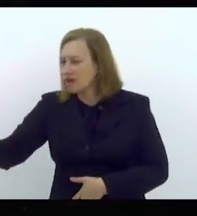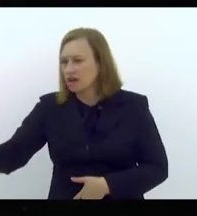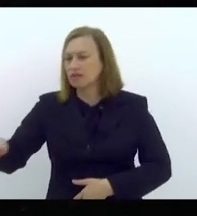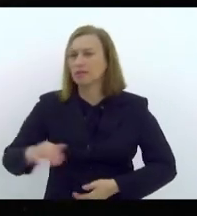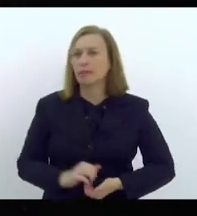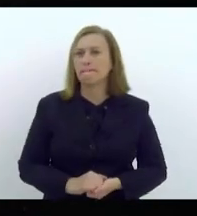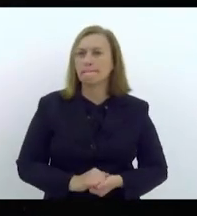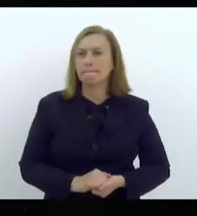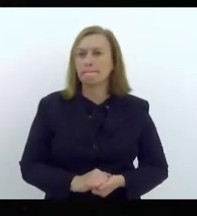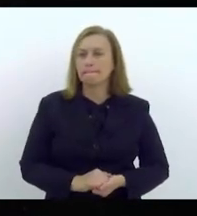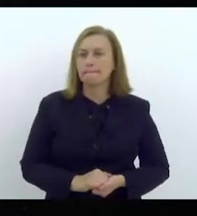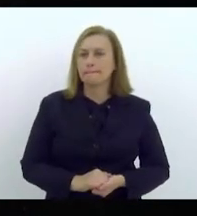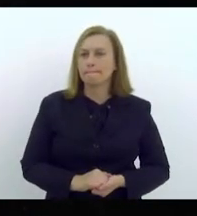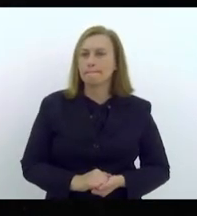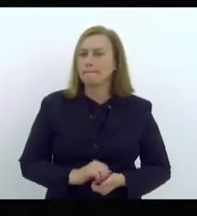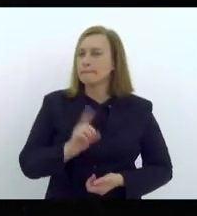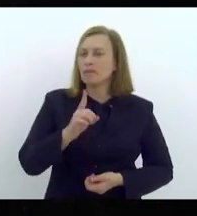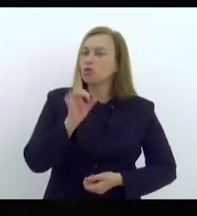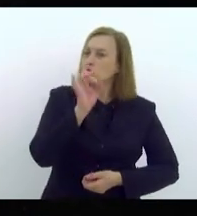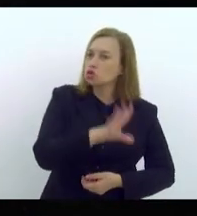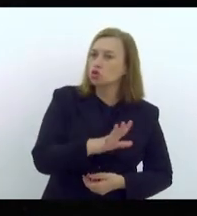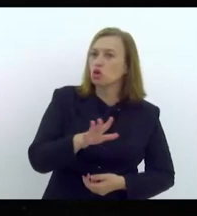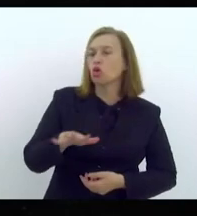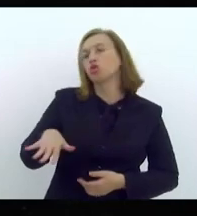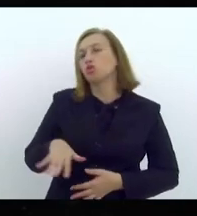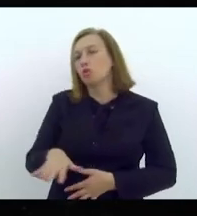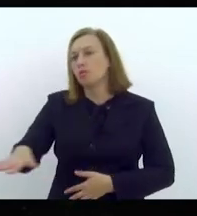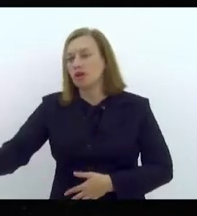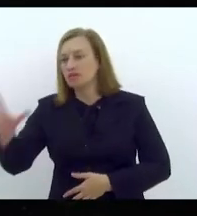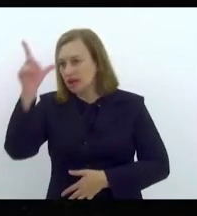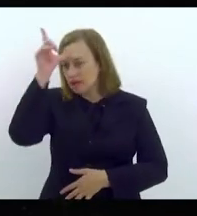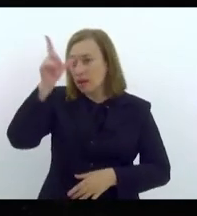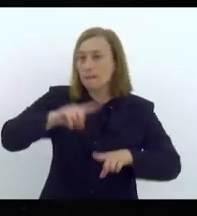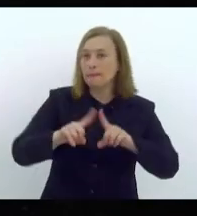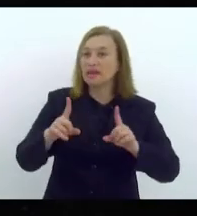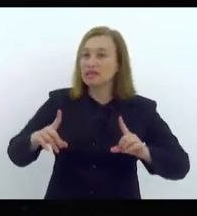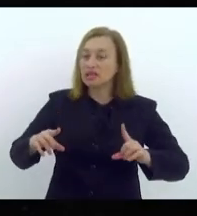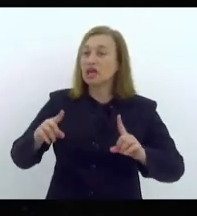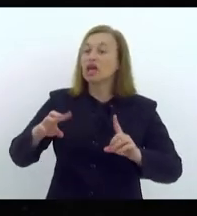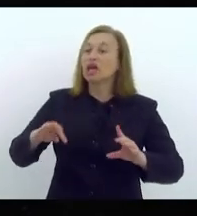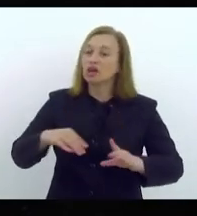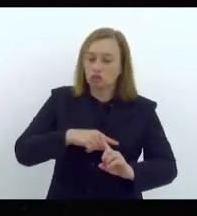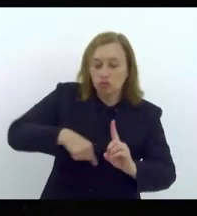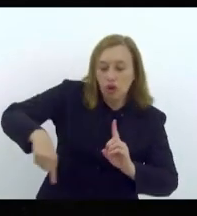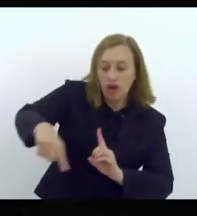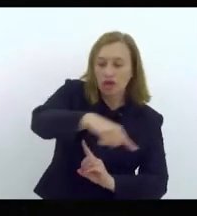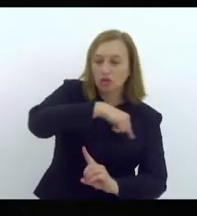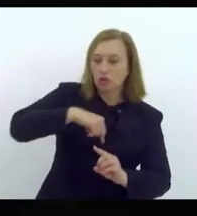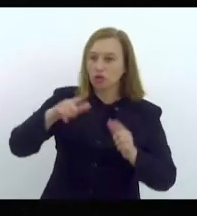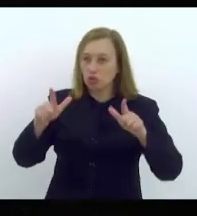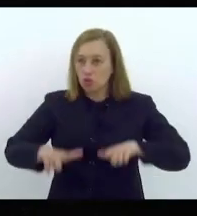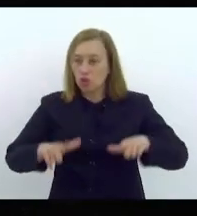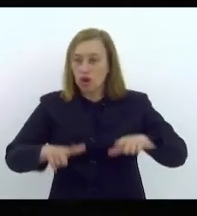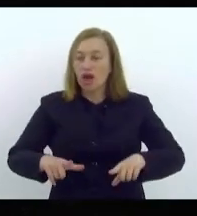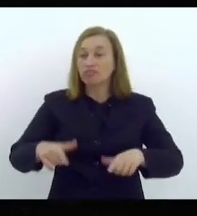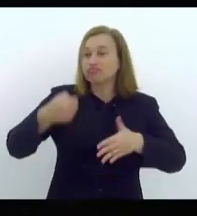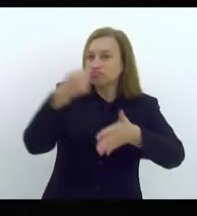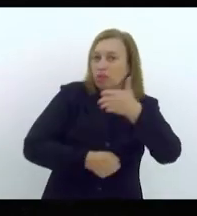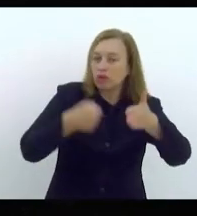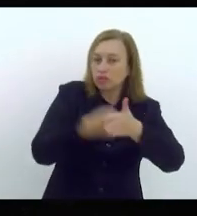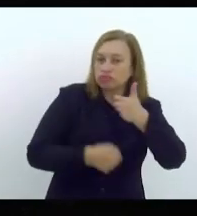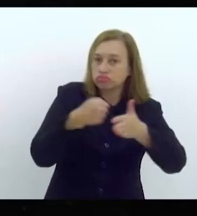Não só do complexo do Alemão, mas de toda a região, mas, sobretudo, do complexo do Alemão, porque tem uma luta histórica lá